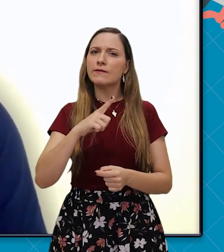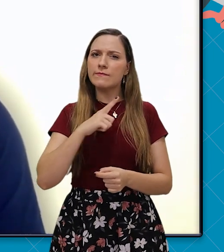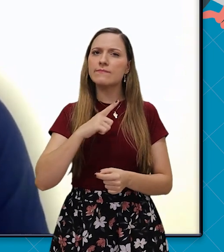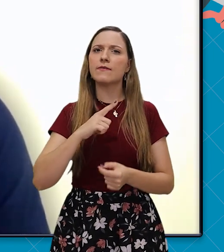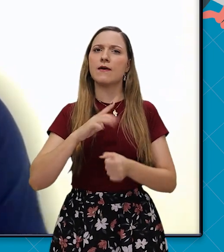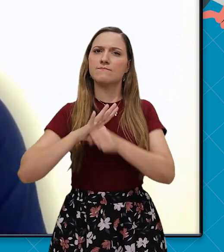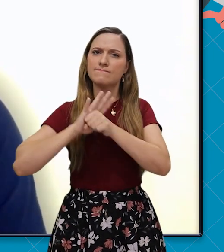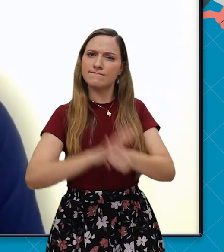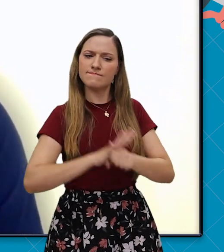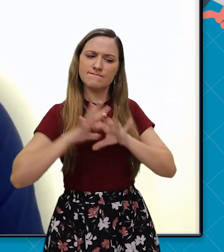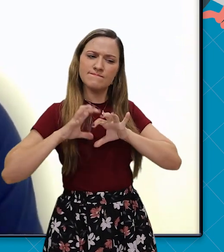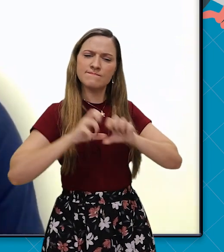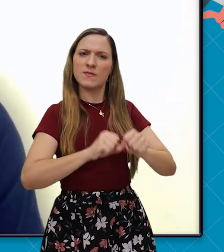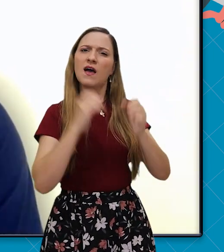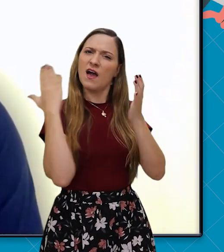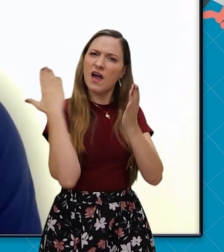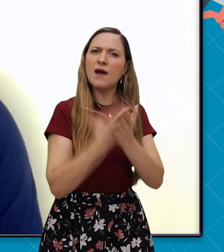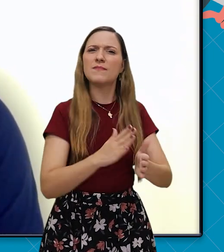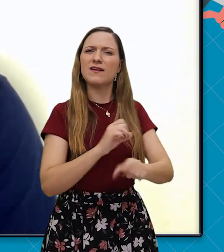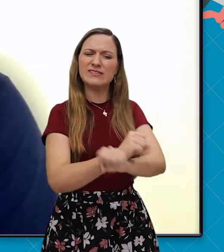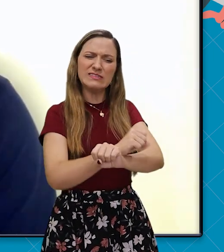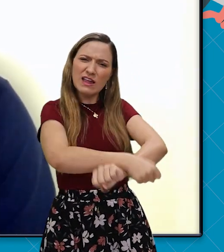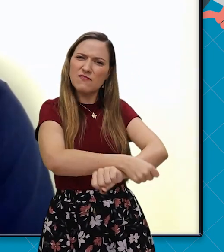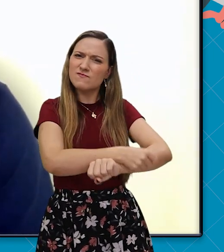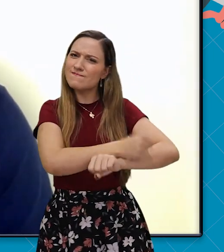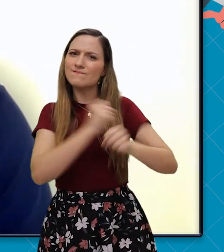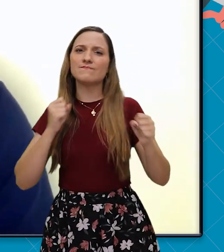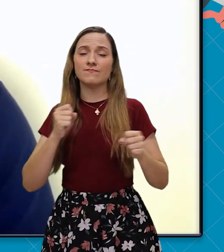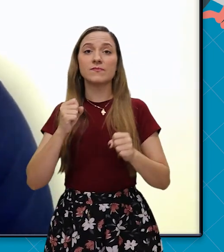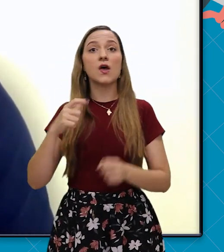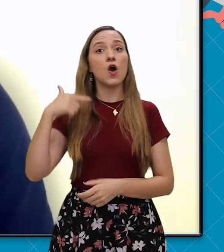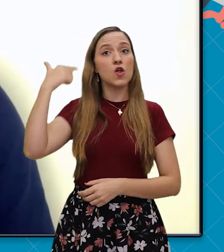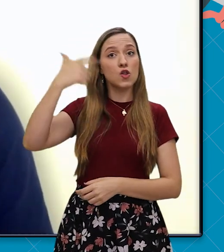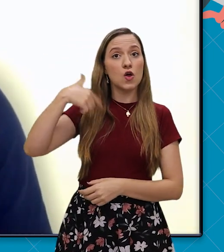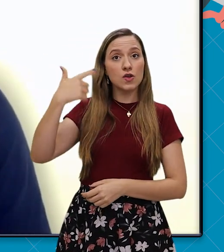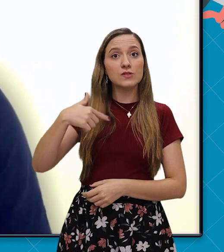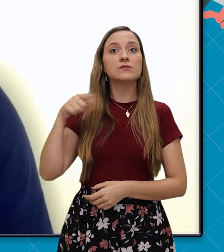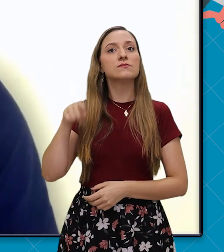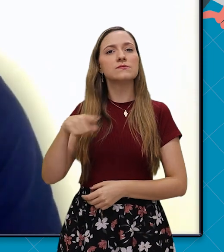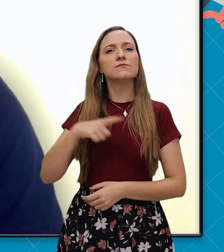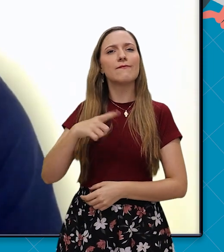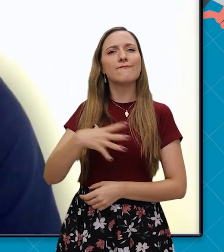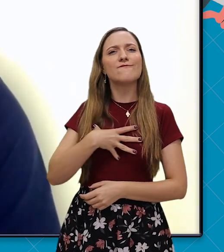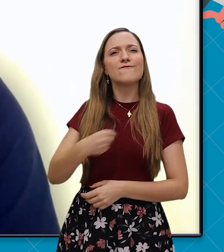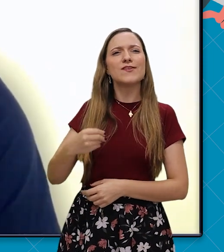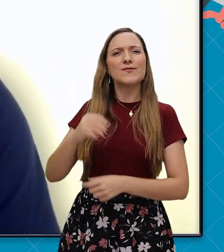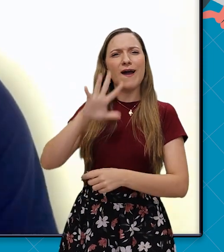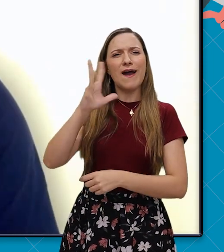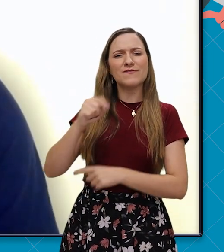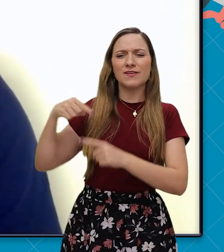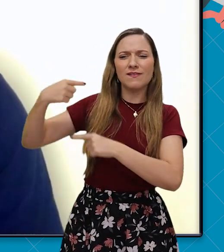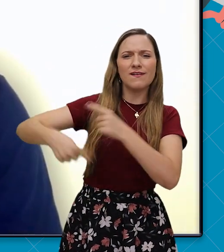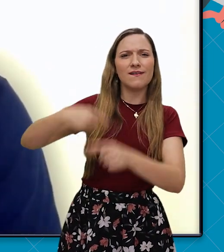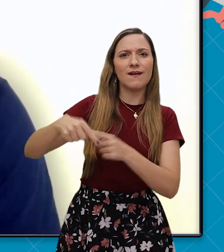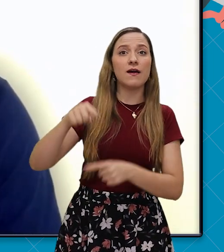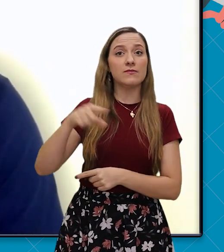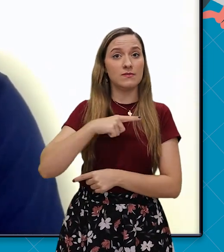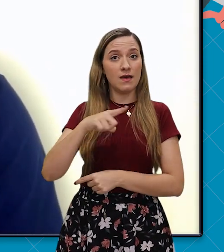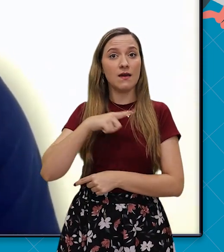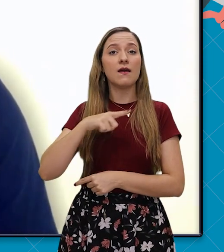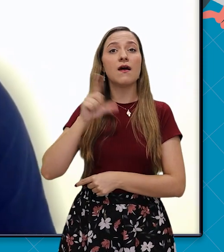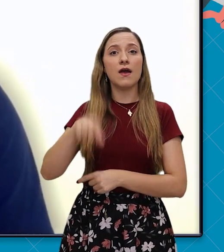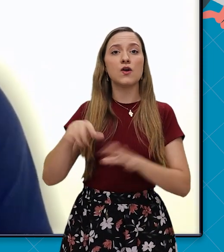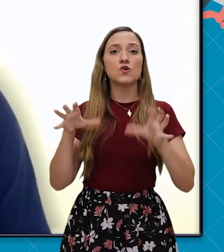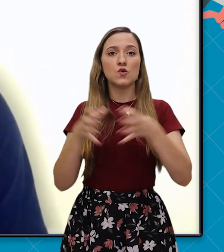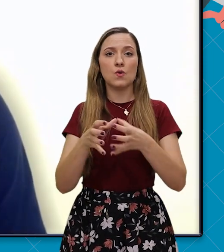com as opressões contra os escravos. Em Londres, os Filhos da África eram um grupo político dirigido